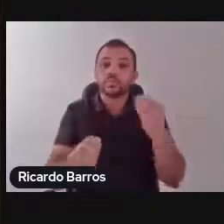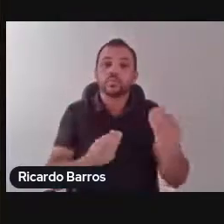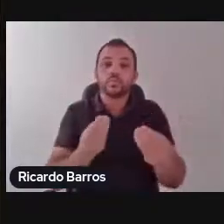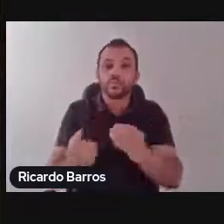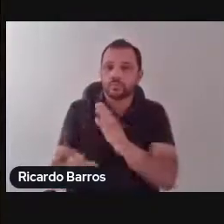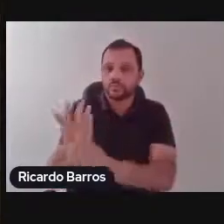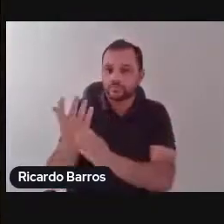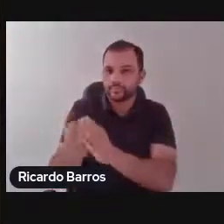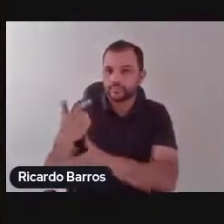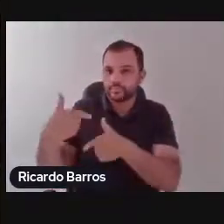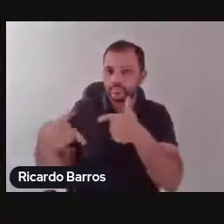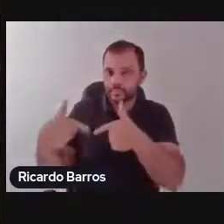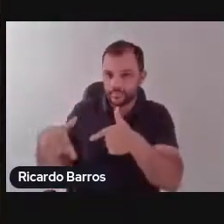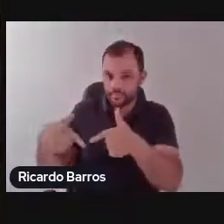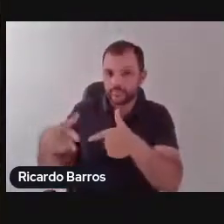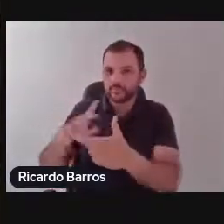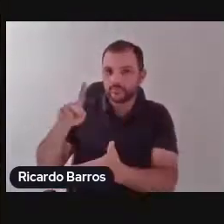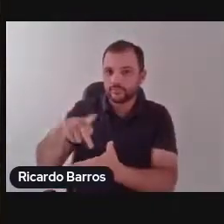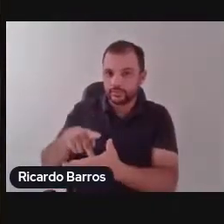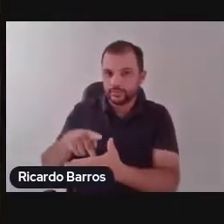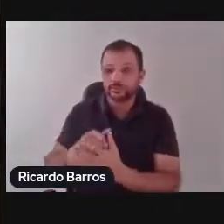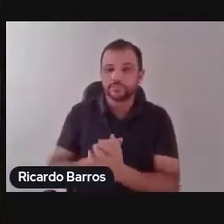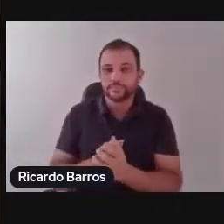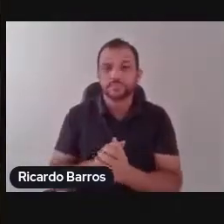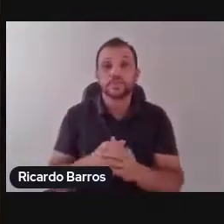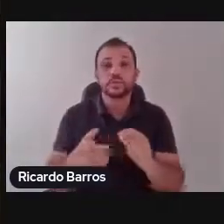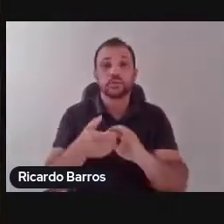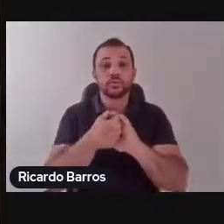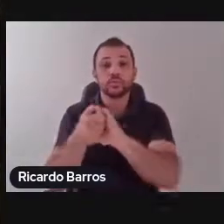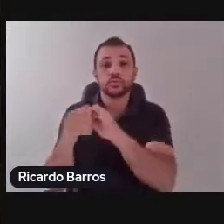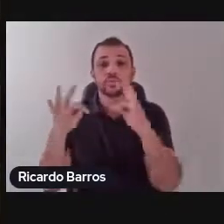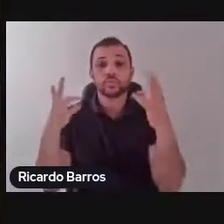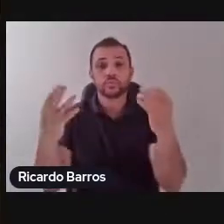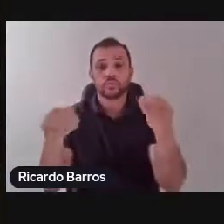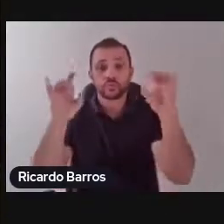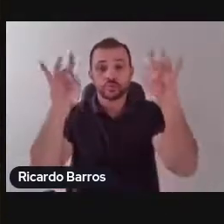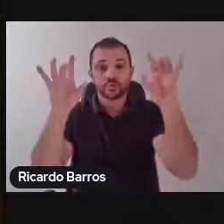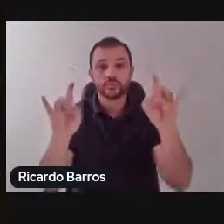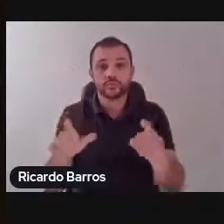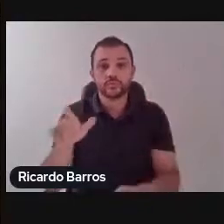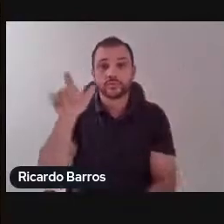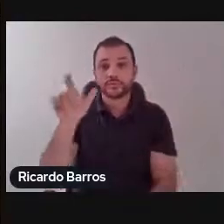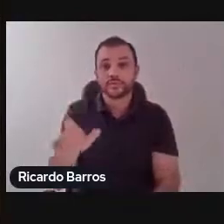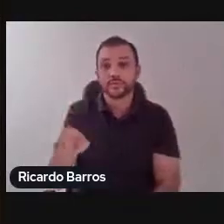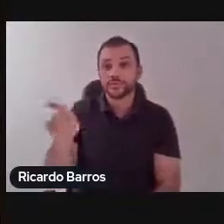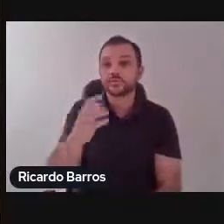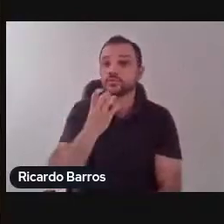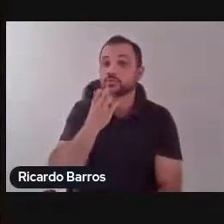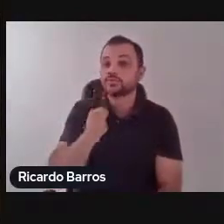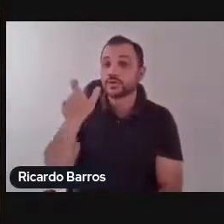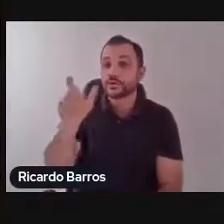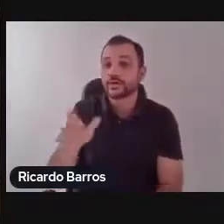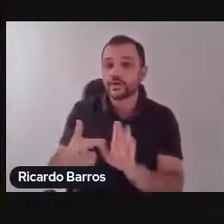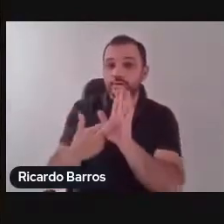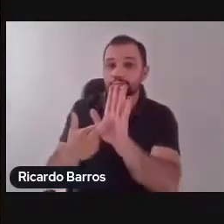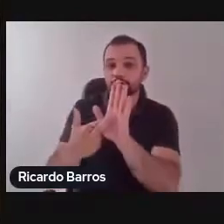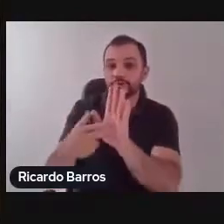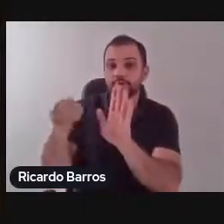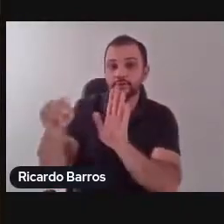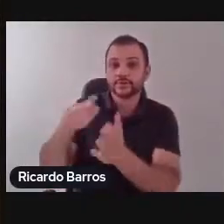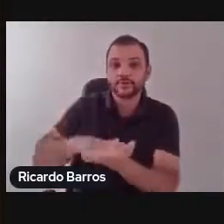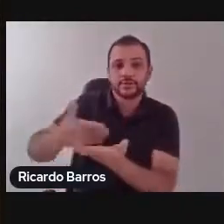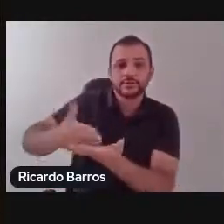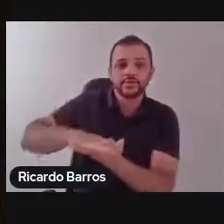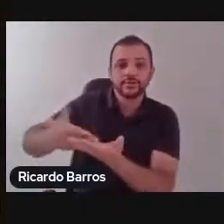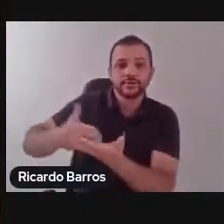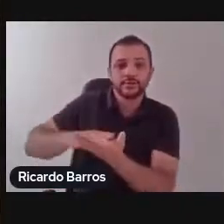concretas. Então, quero cumprimentar todos e todas hoje, de maneira especial, na pessoa do Ricardo Barros, que está aqui, portanto, ajudando a